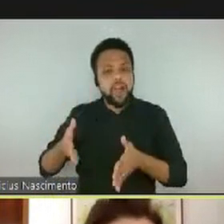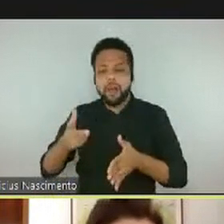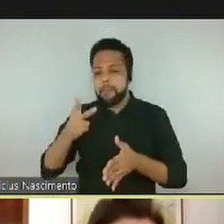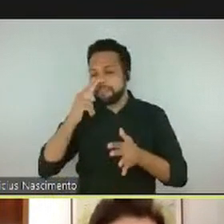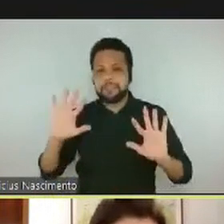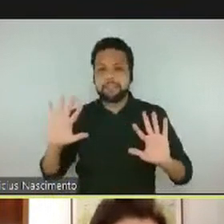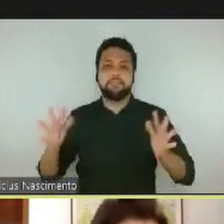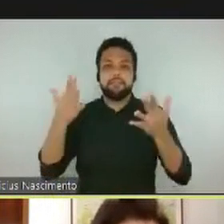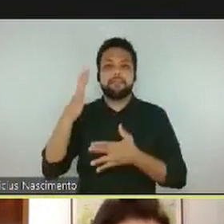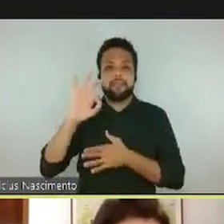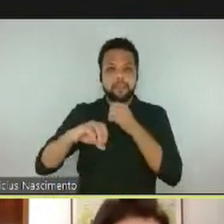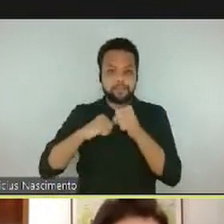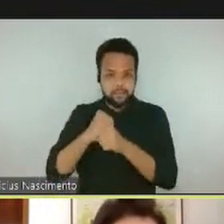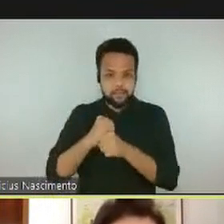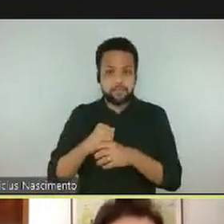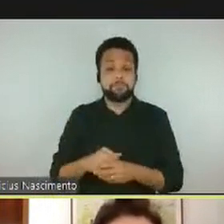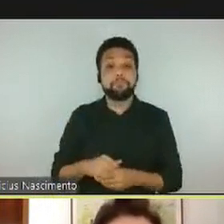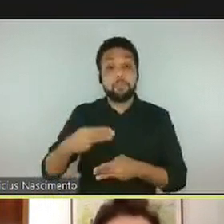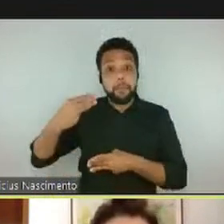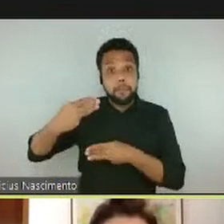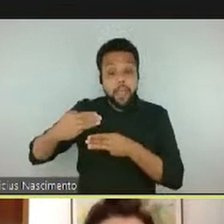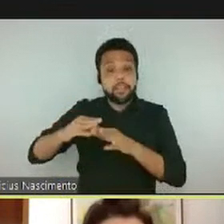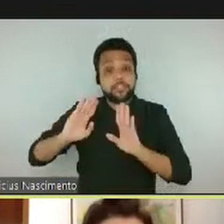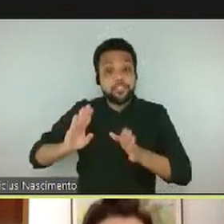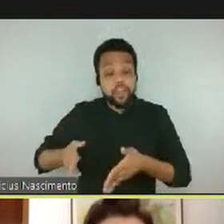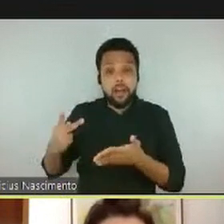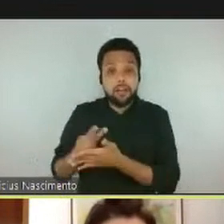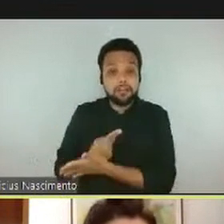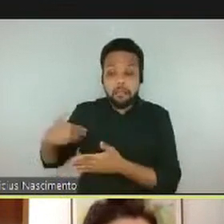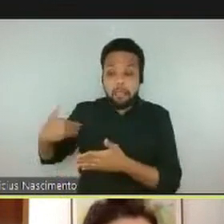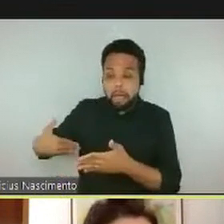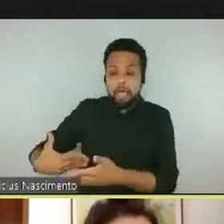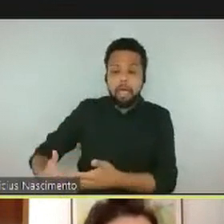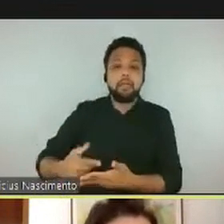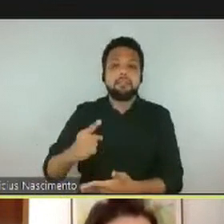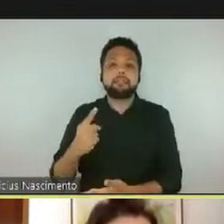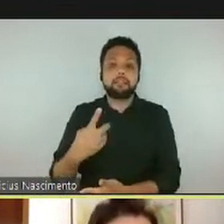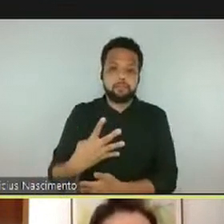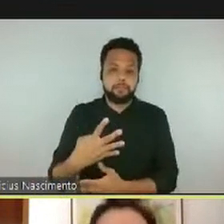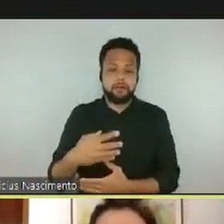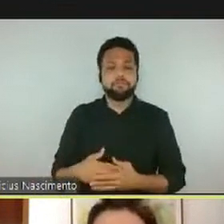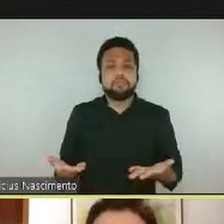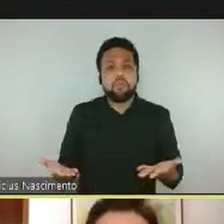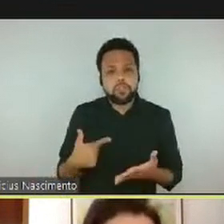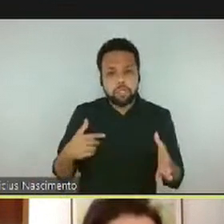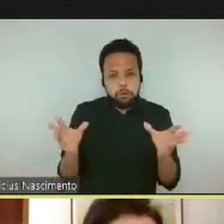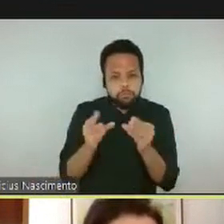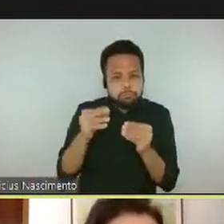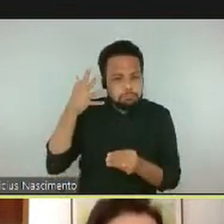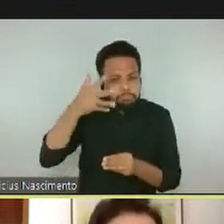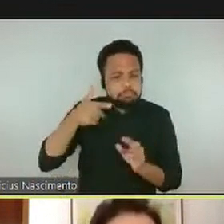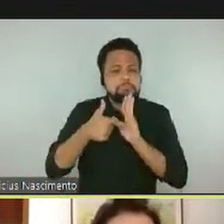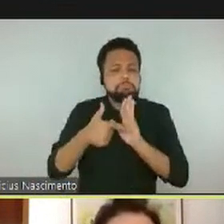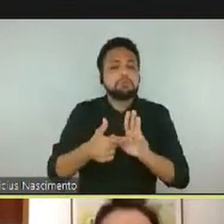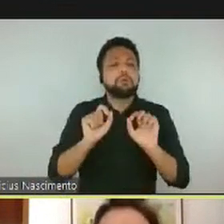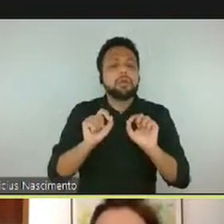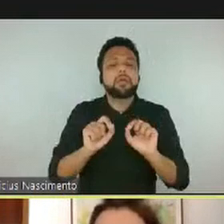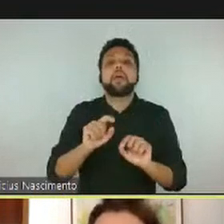14ª edição. A minha fala tem como objetivo apresentar premissas desse curso,